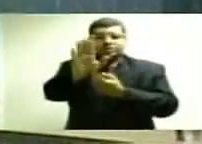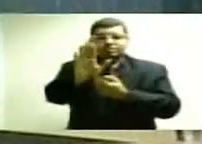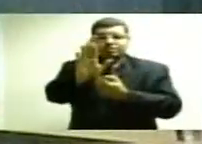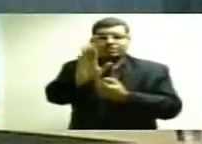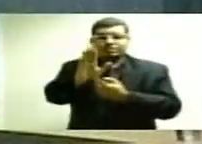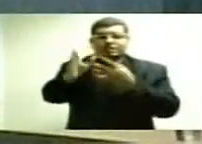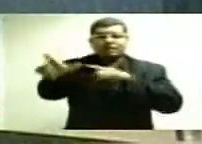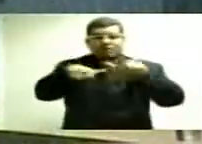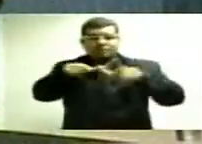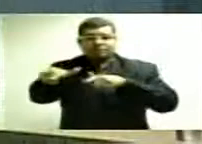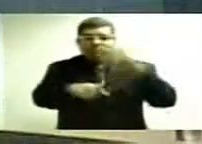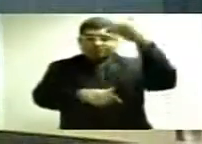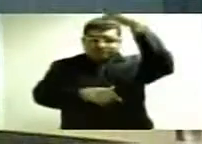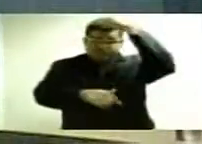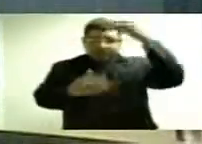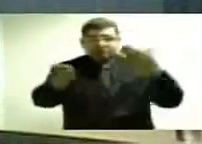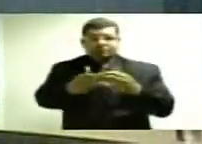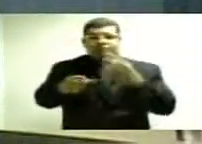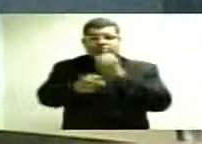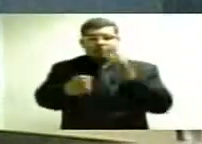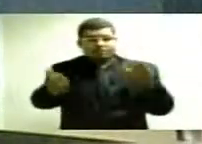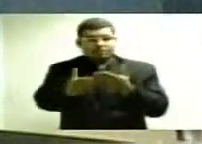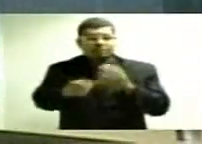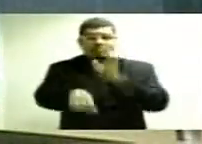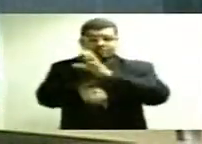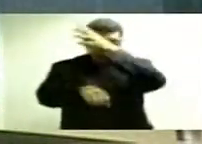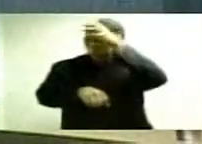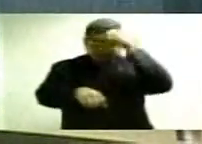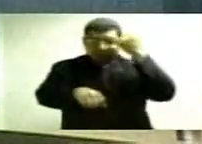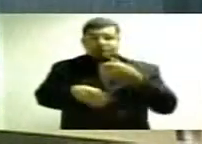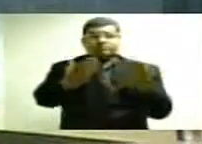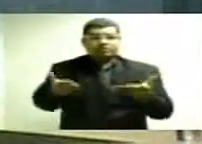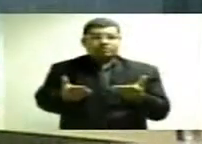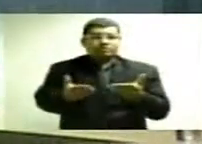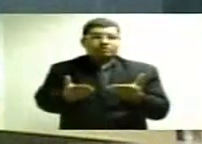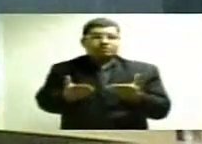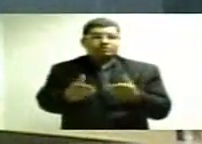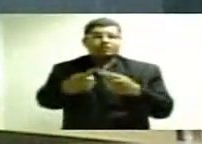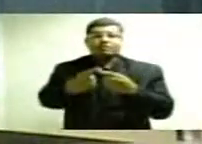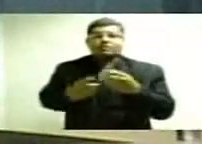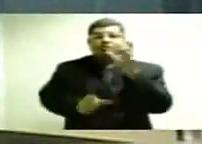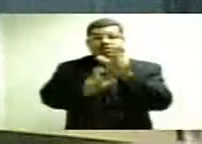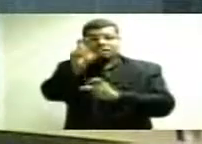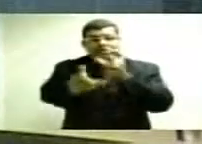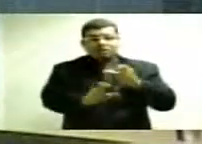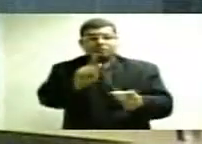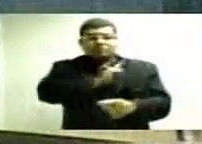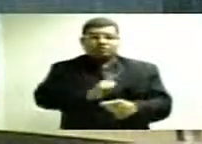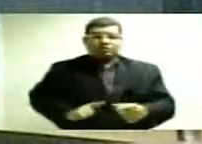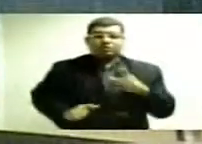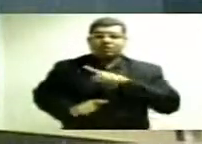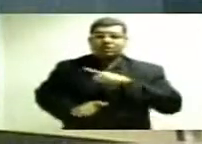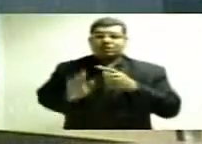confirmando o absurdo déficit das contas públicas do Estado do Amazonas. Mas a medida que o governo